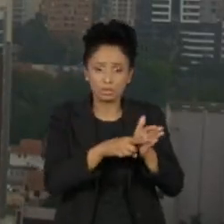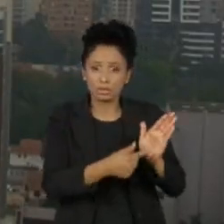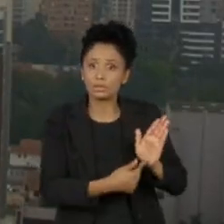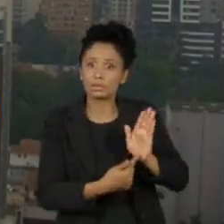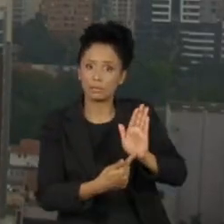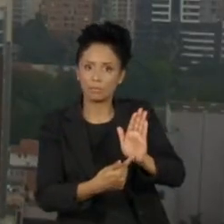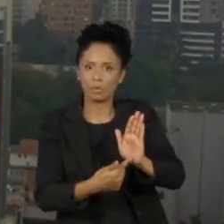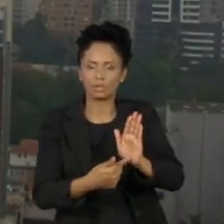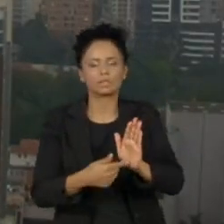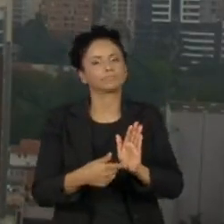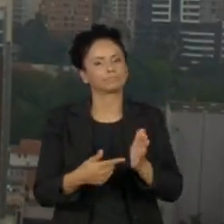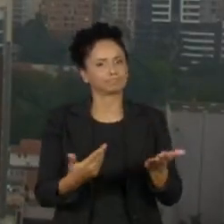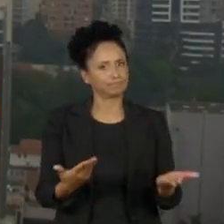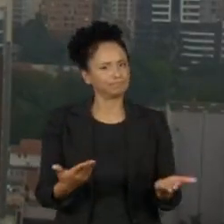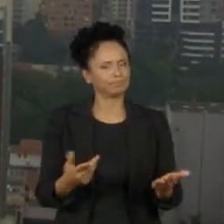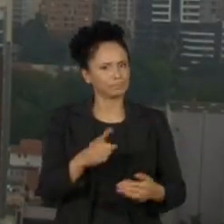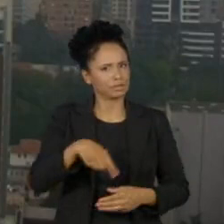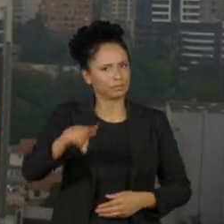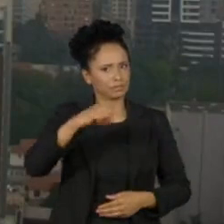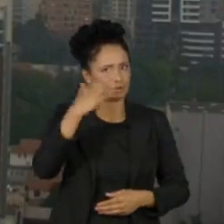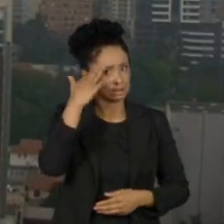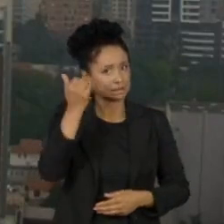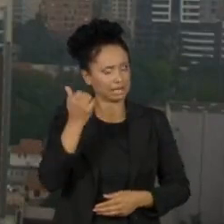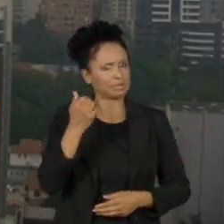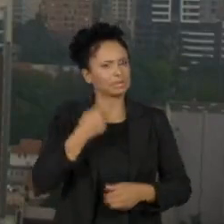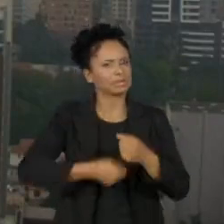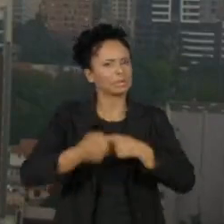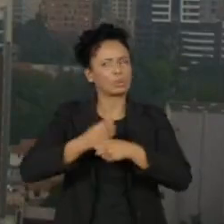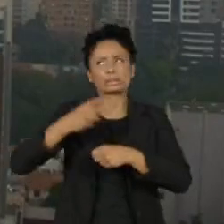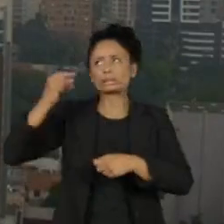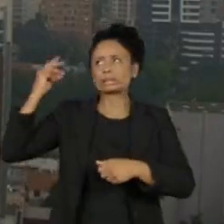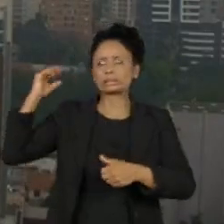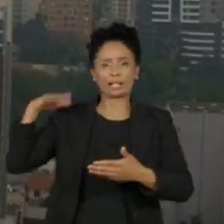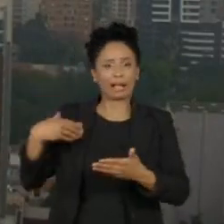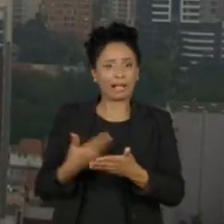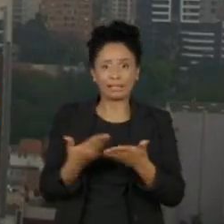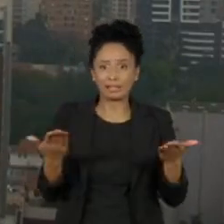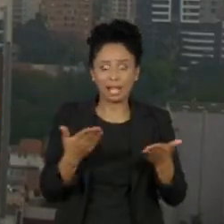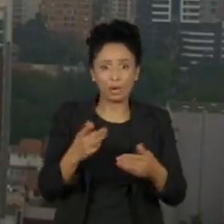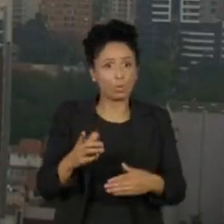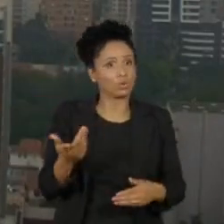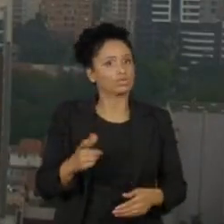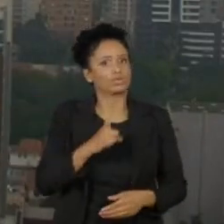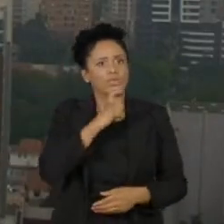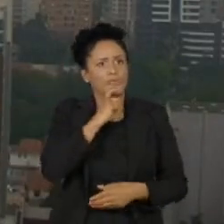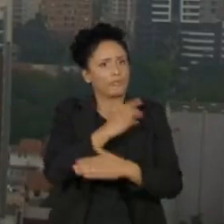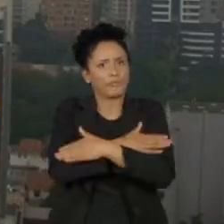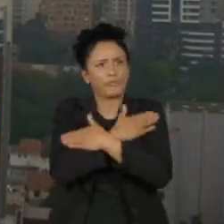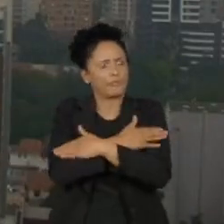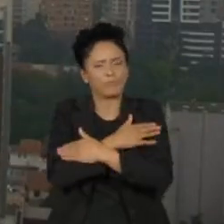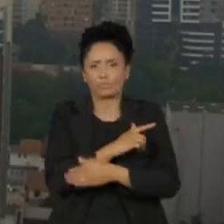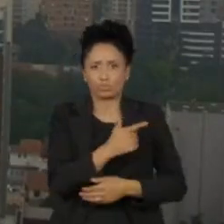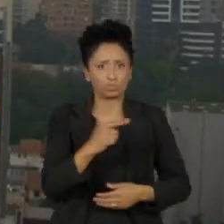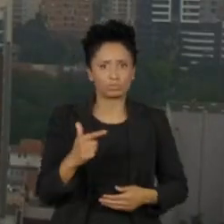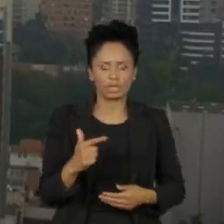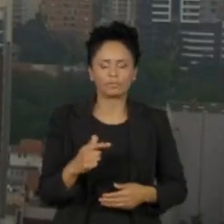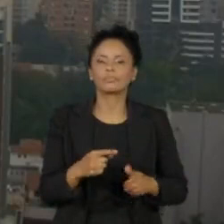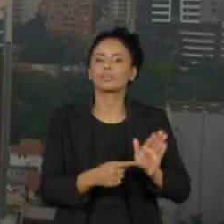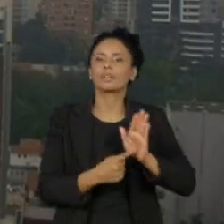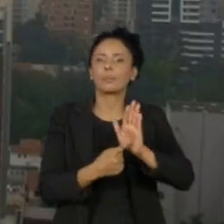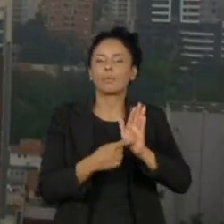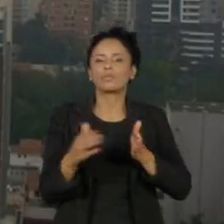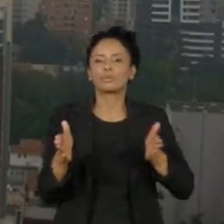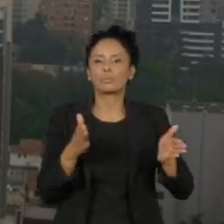Meteorologia. Para você ter uma ideia, os termômetros chegaram a marcar 26 graus nesta terça-feira e no mesmo período do ano